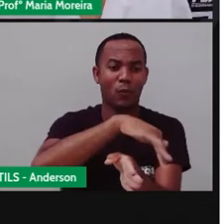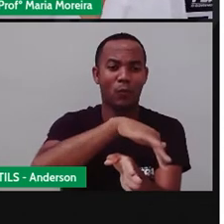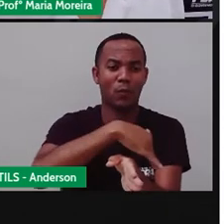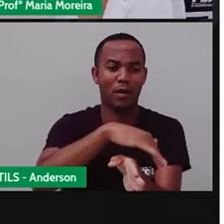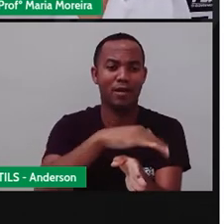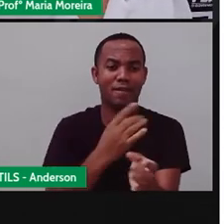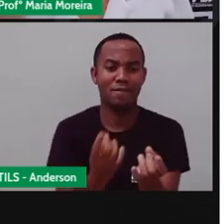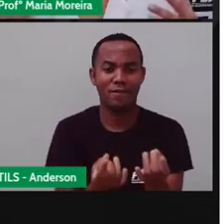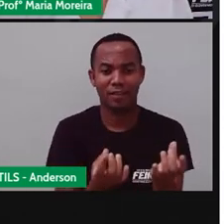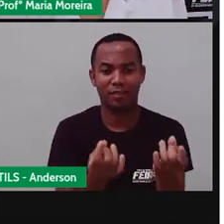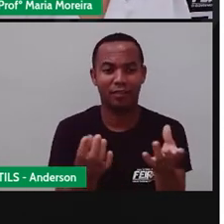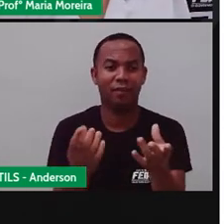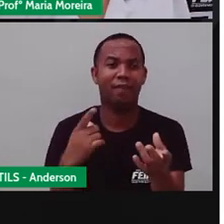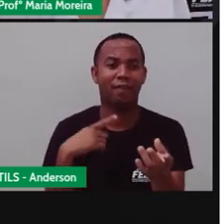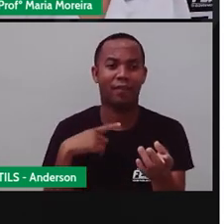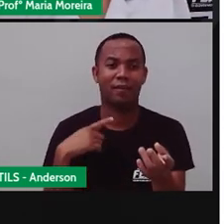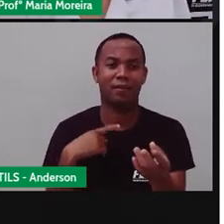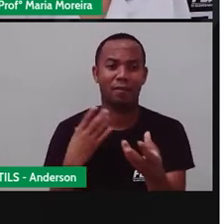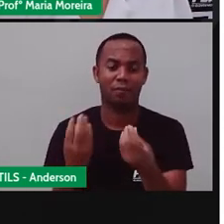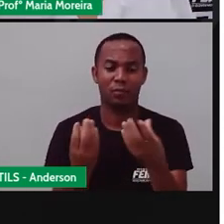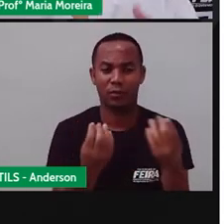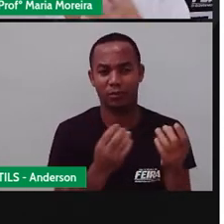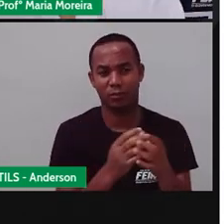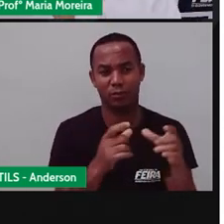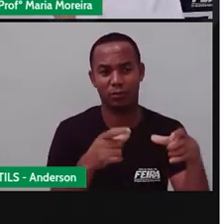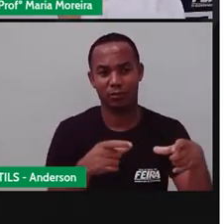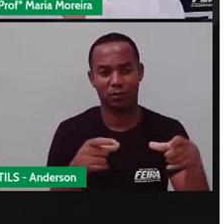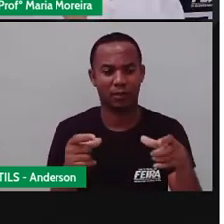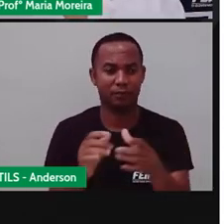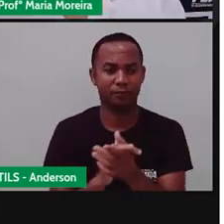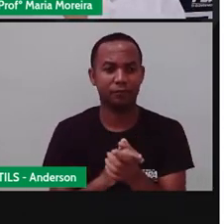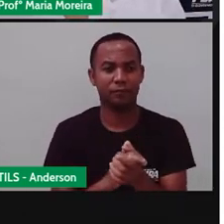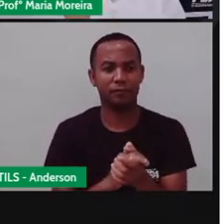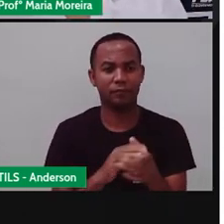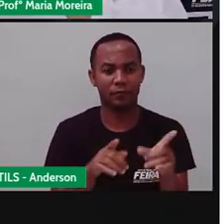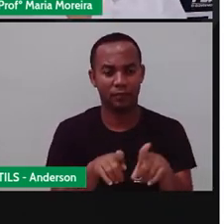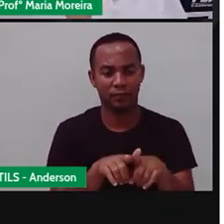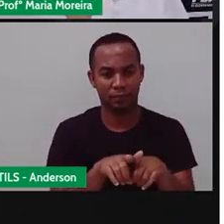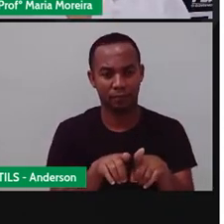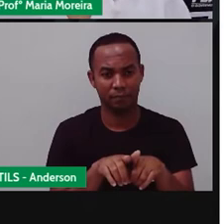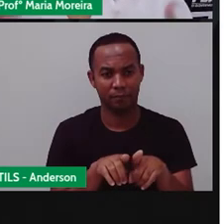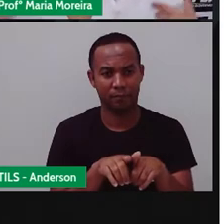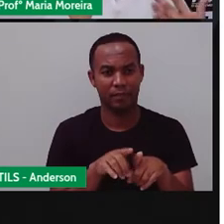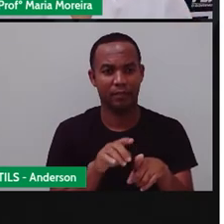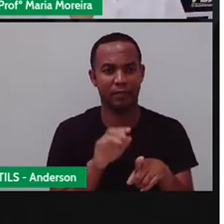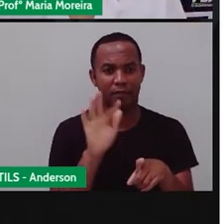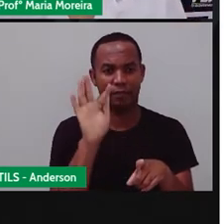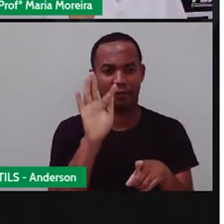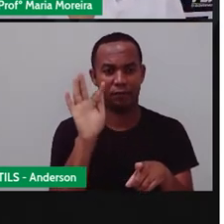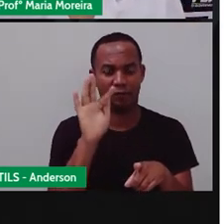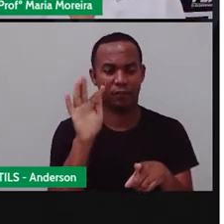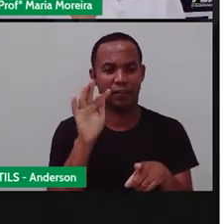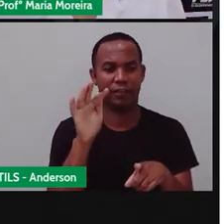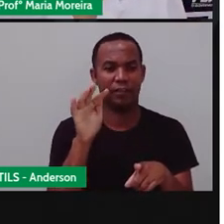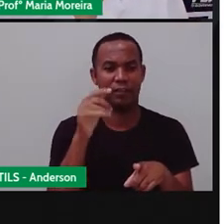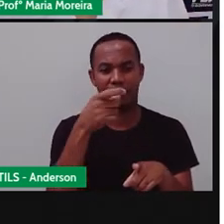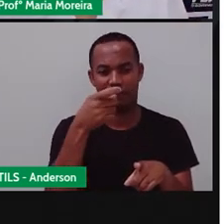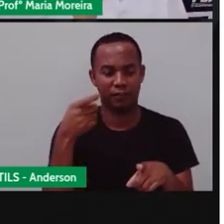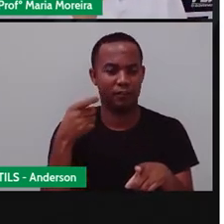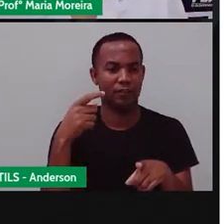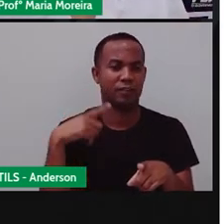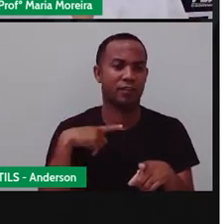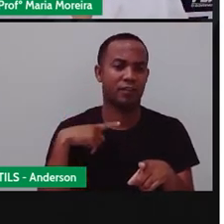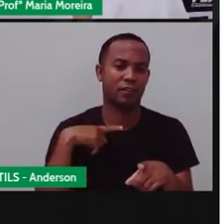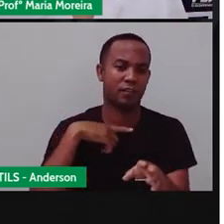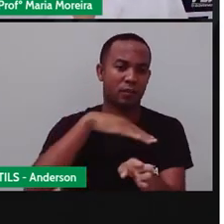Tipo, dentro da Cidade Nova, existe uma rua comercial. No Feradeste, também, que é um bairro grande, que tem um comércio bem forte, existem